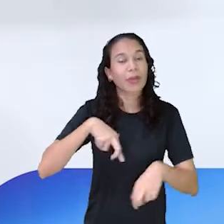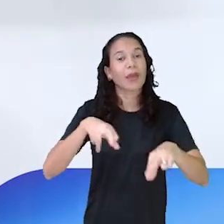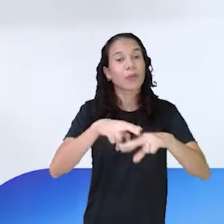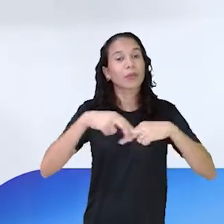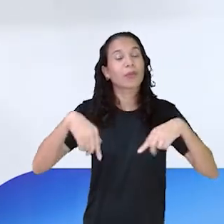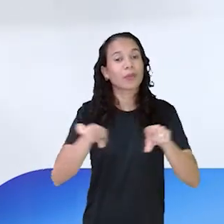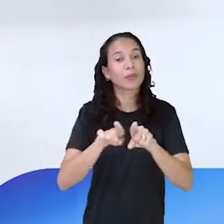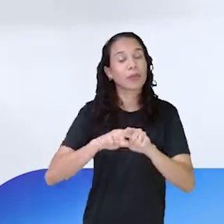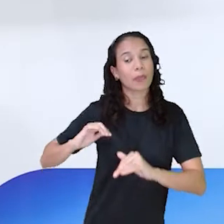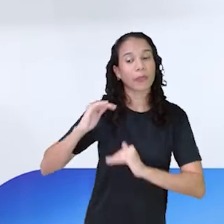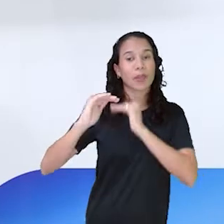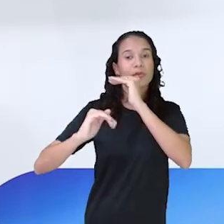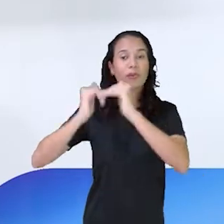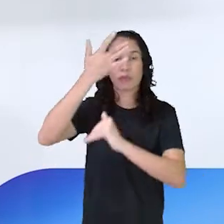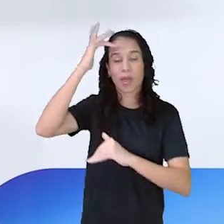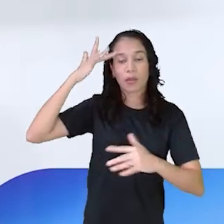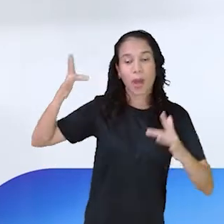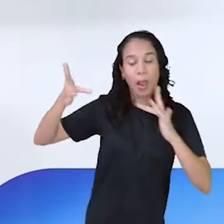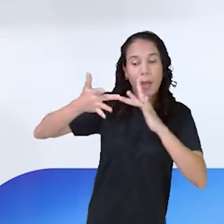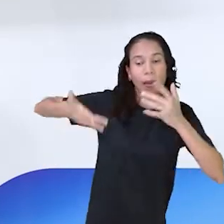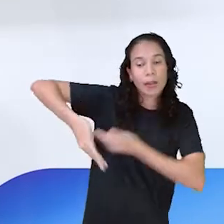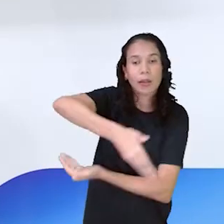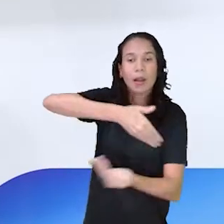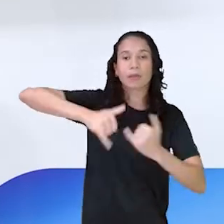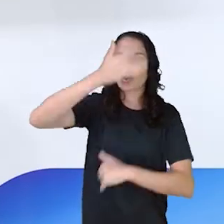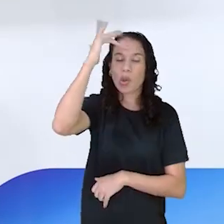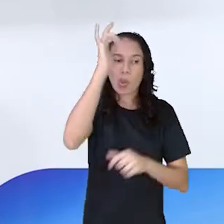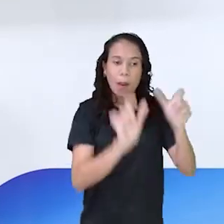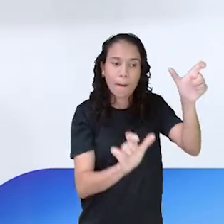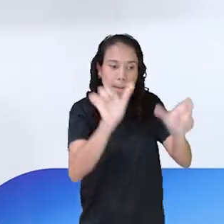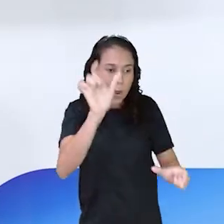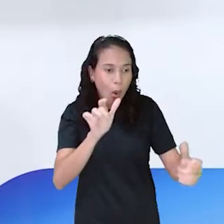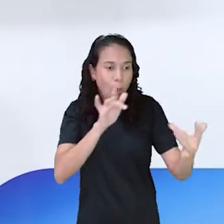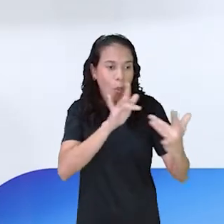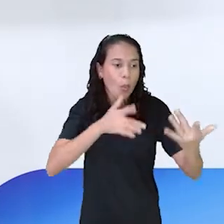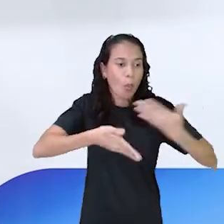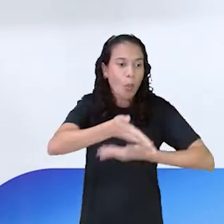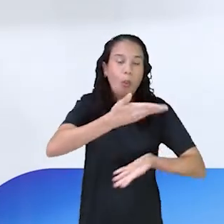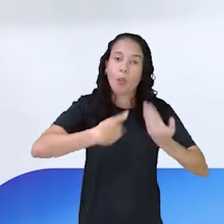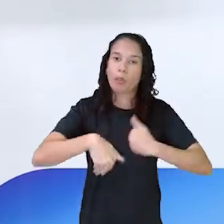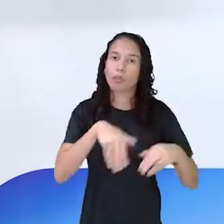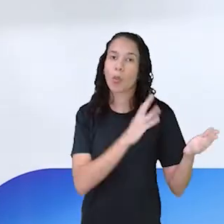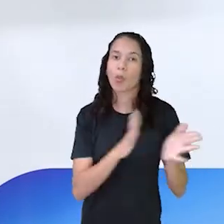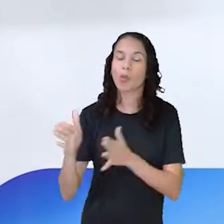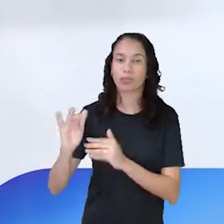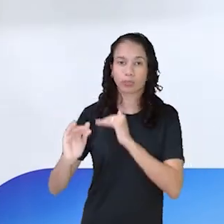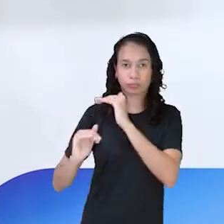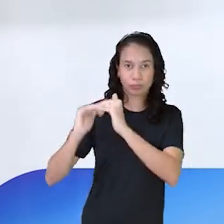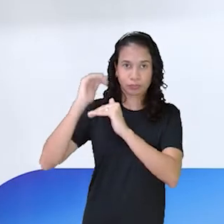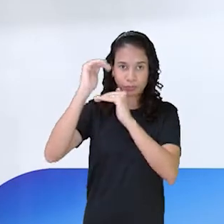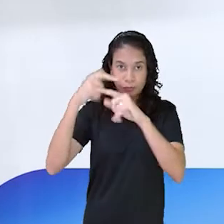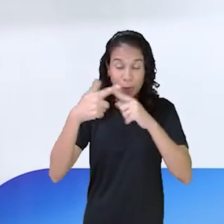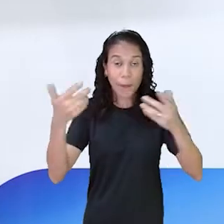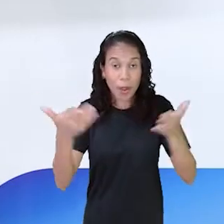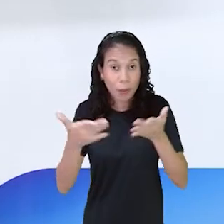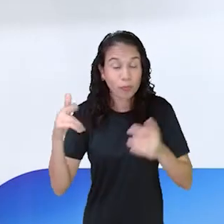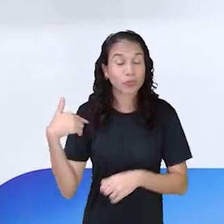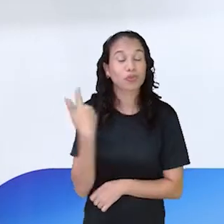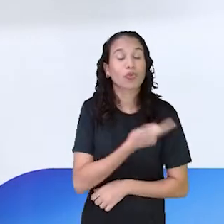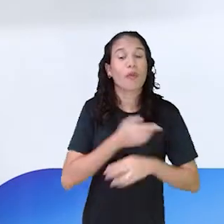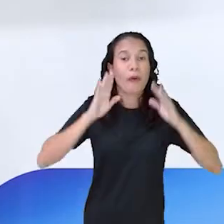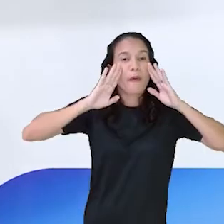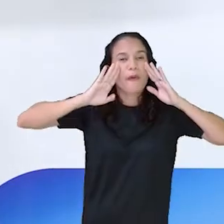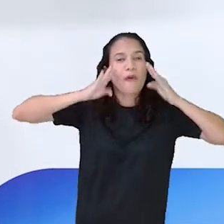longo da construção das interações das pessoas durante o seu processo de desenvolvimento. Mas hoje a gente vai falar